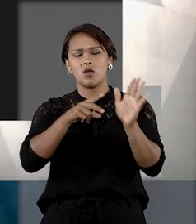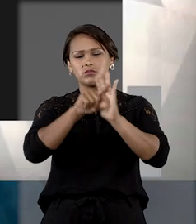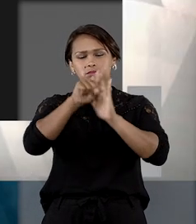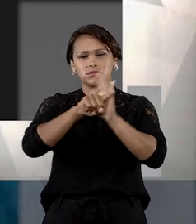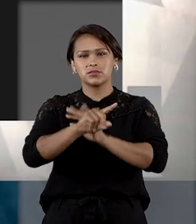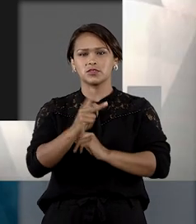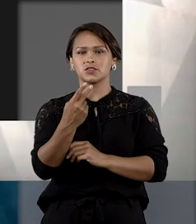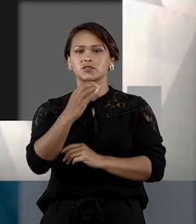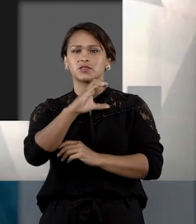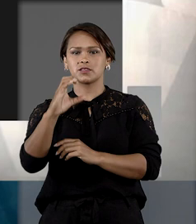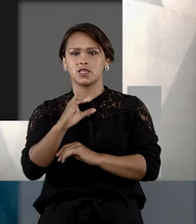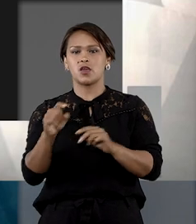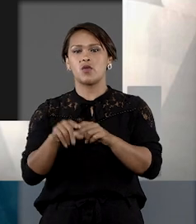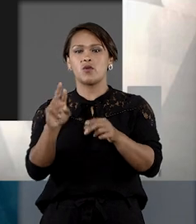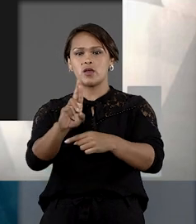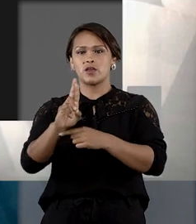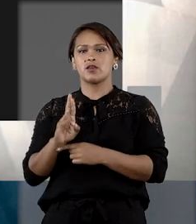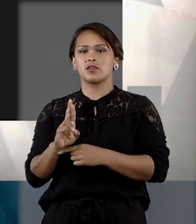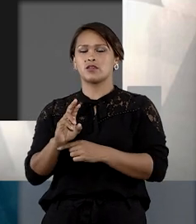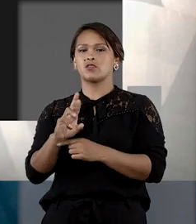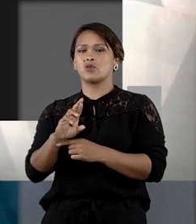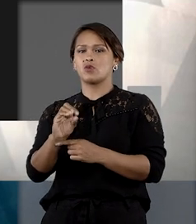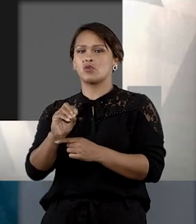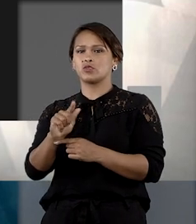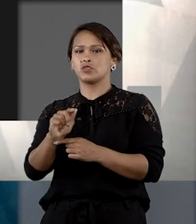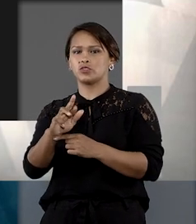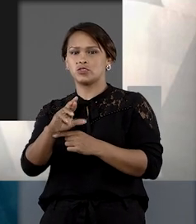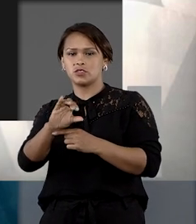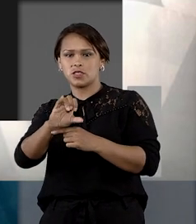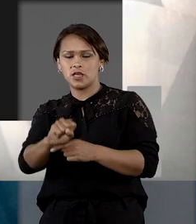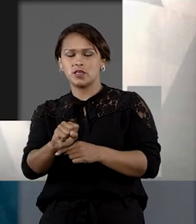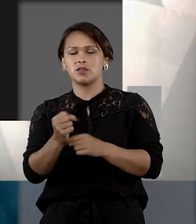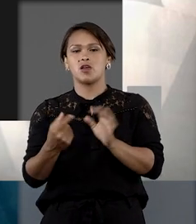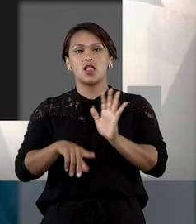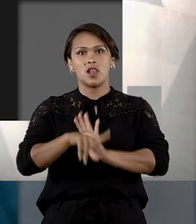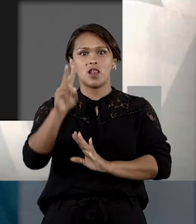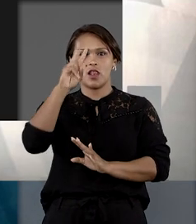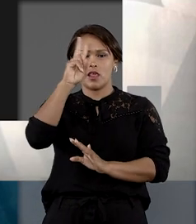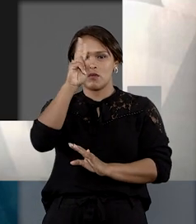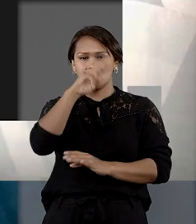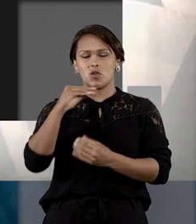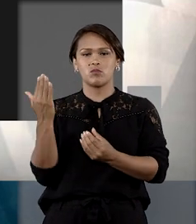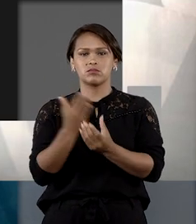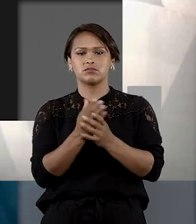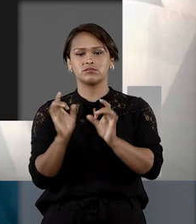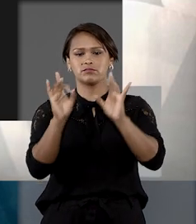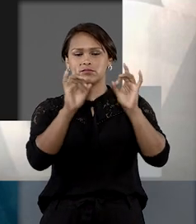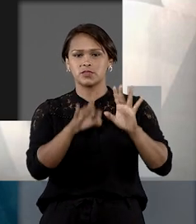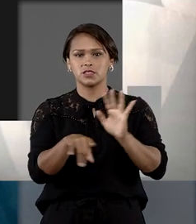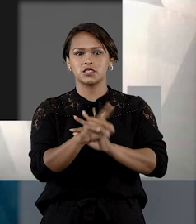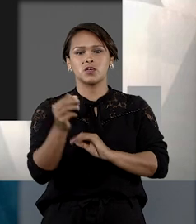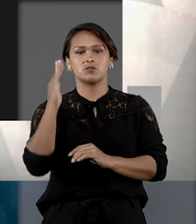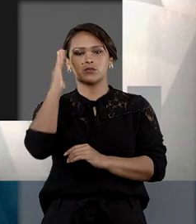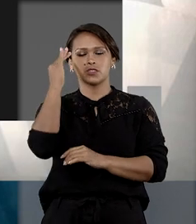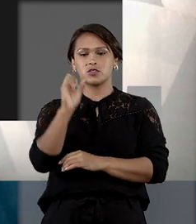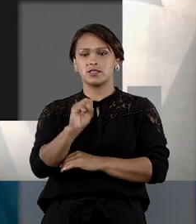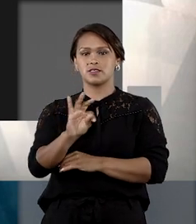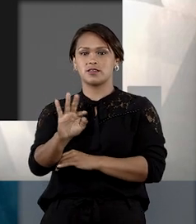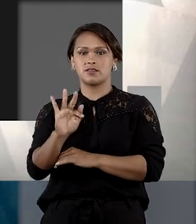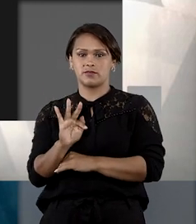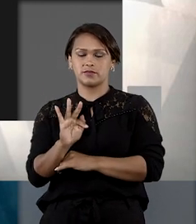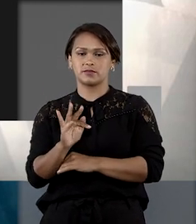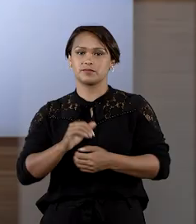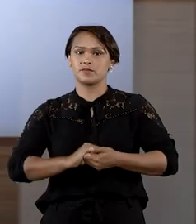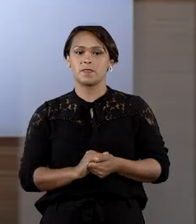corpus, o relator, ministro Rogério Schetti Cruz, ressaltou um recurso especial analisado pela sexta turma com base no entendimento do Supremo